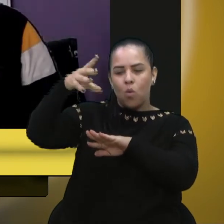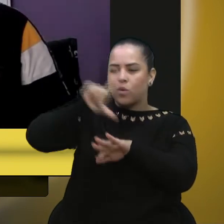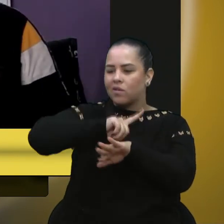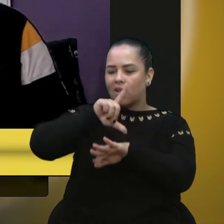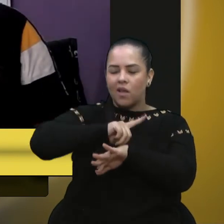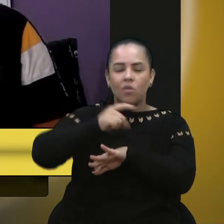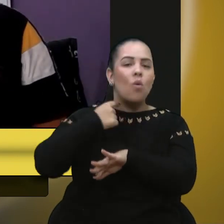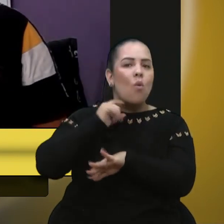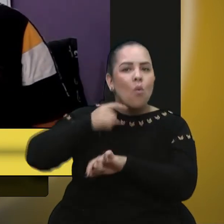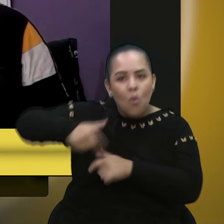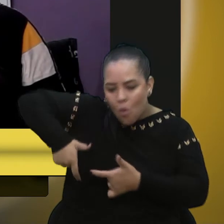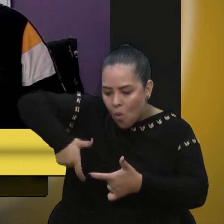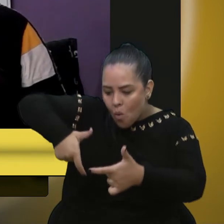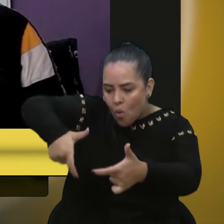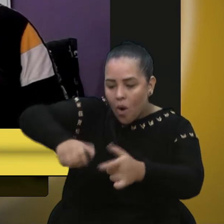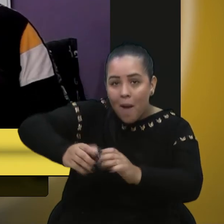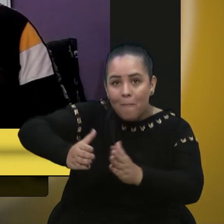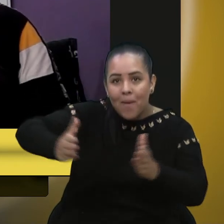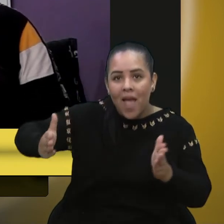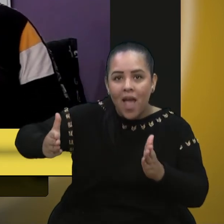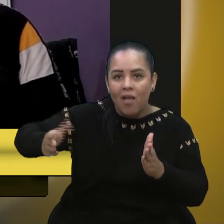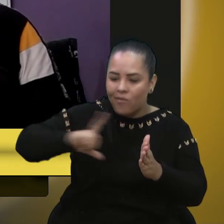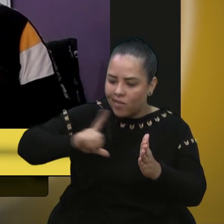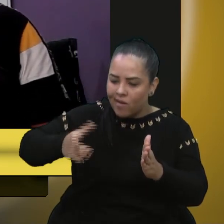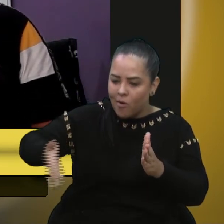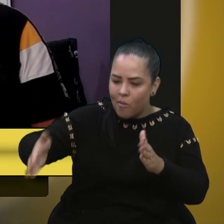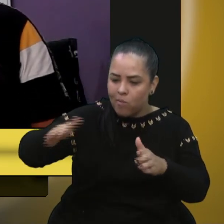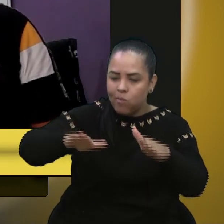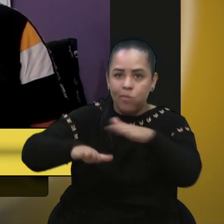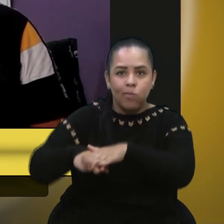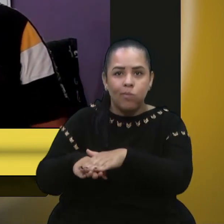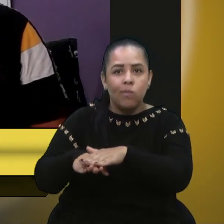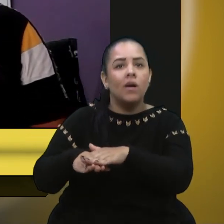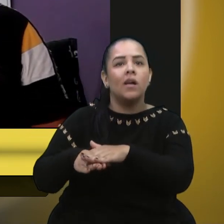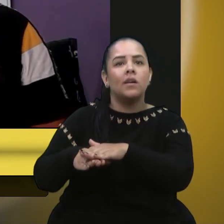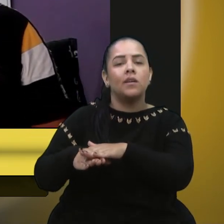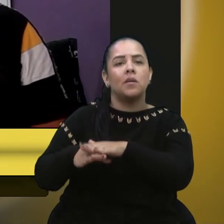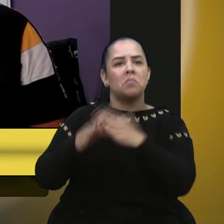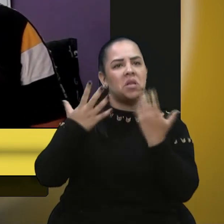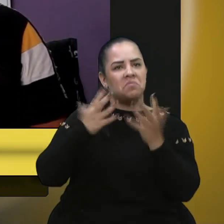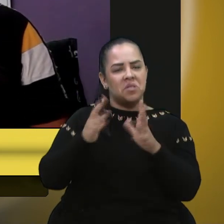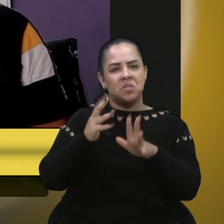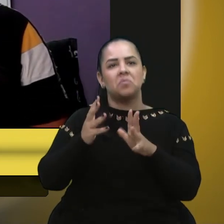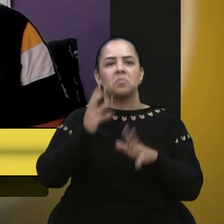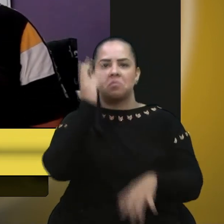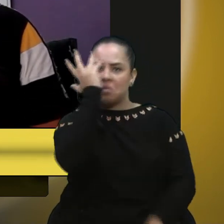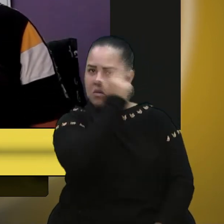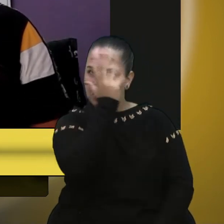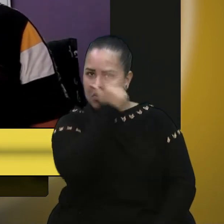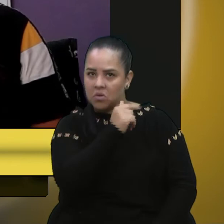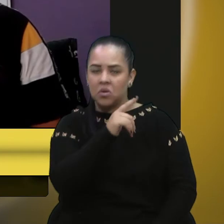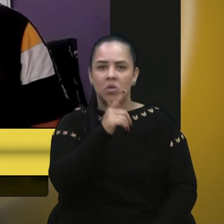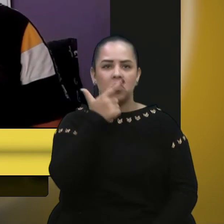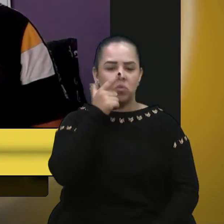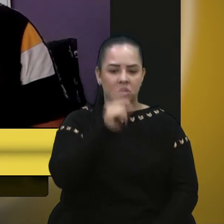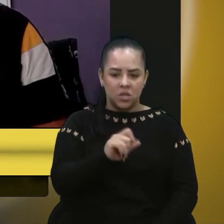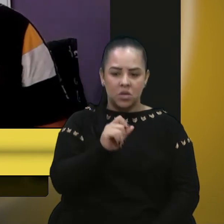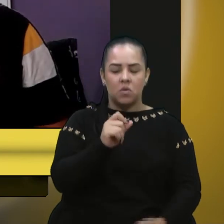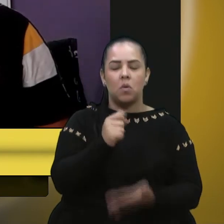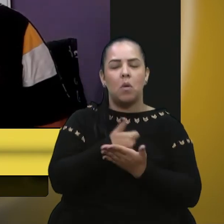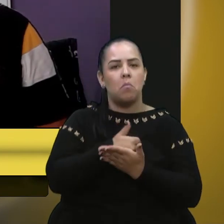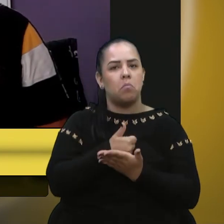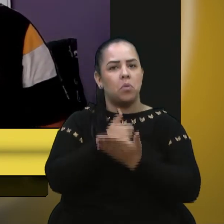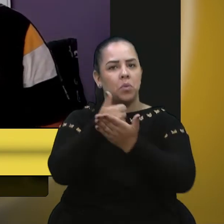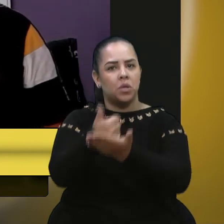eu parabenizo o nosso prefeito por esse resgate comunitário, onde deu luz para nós,